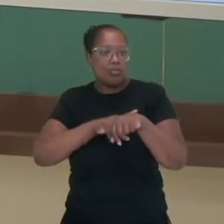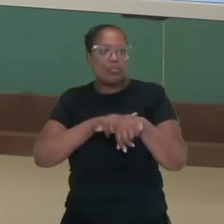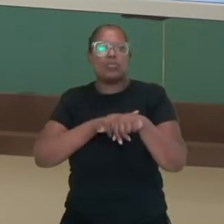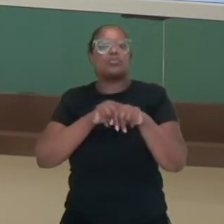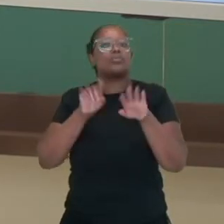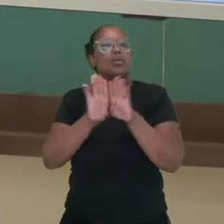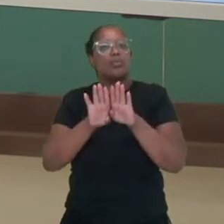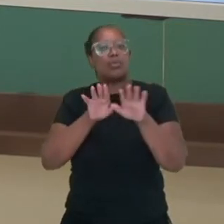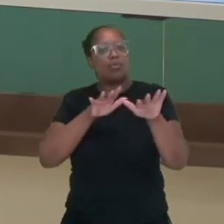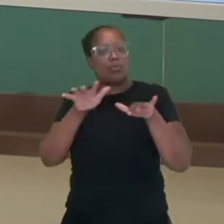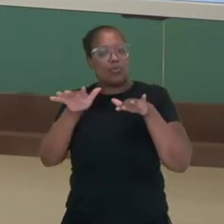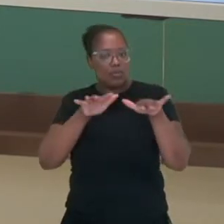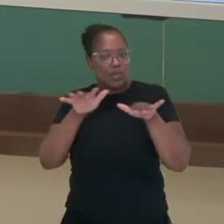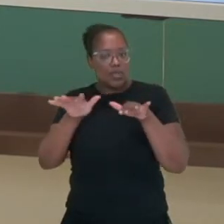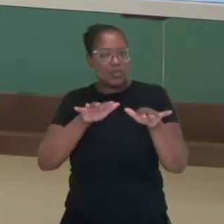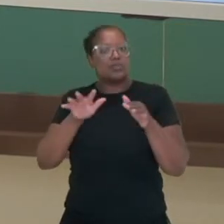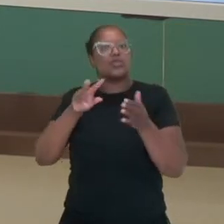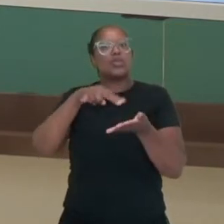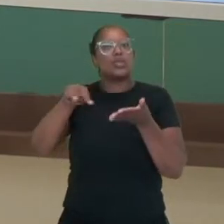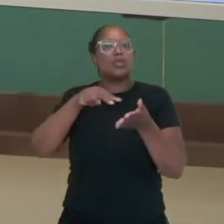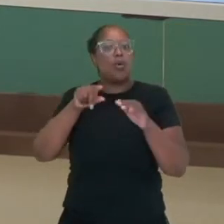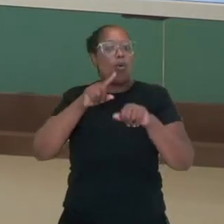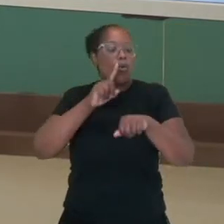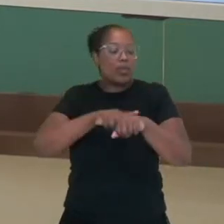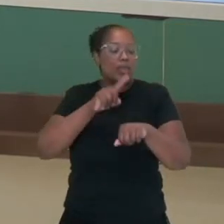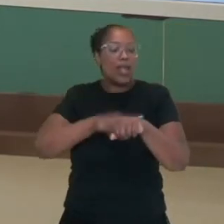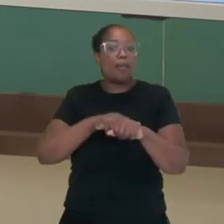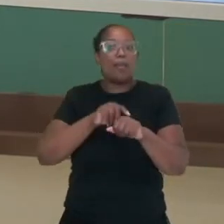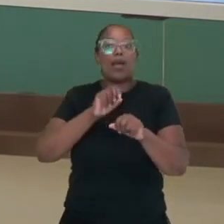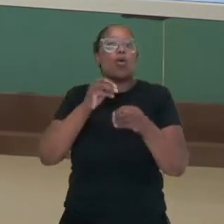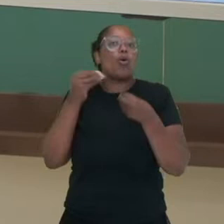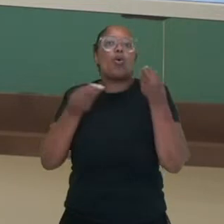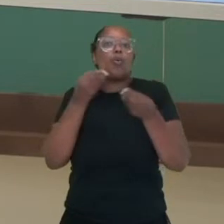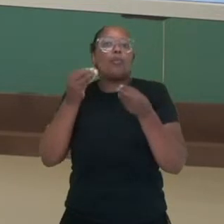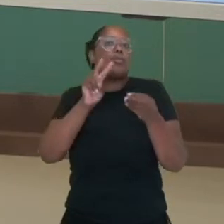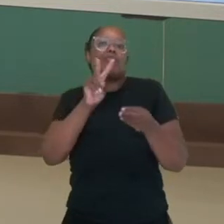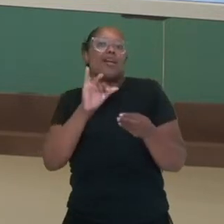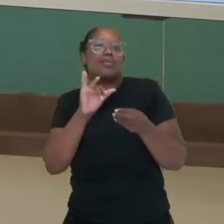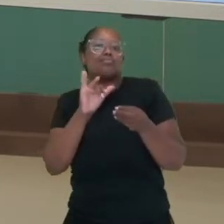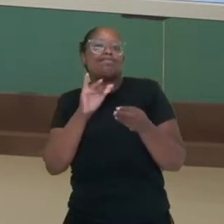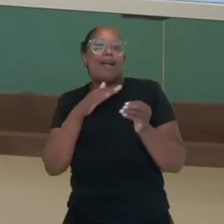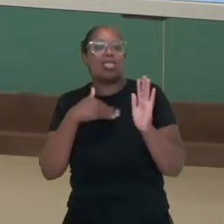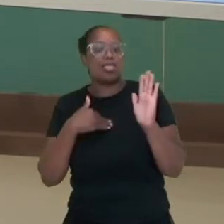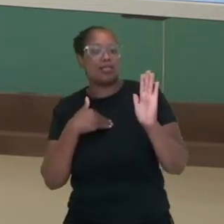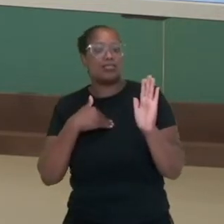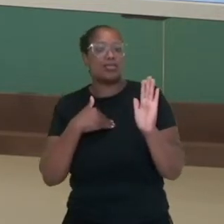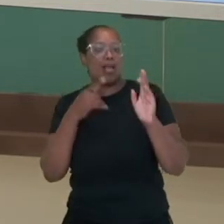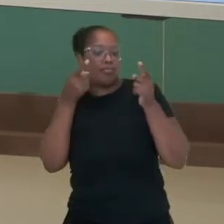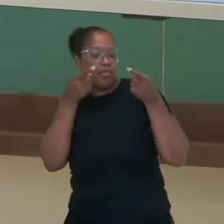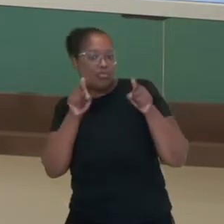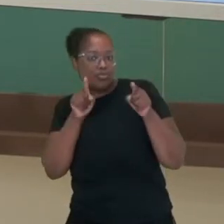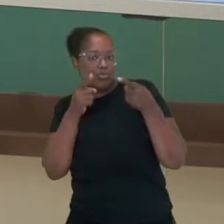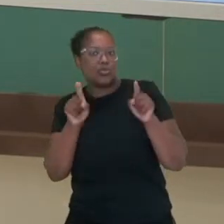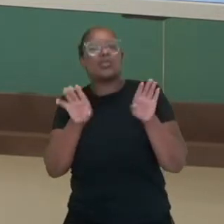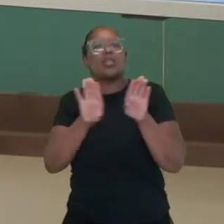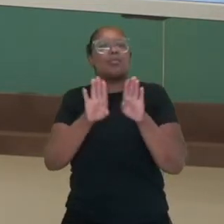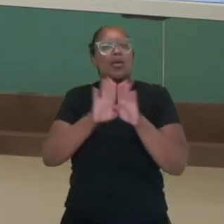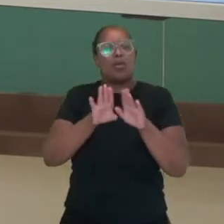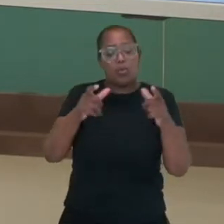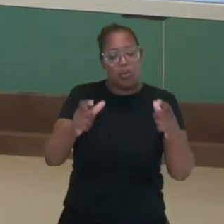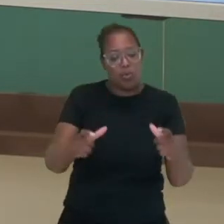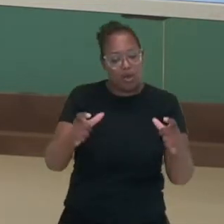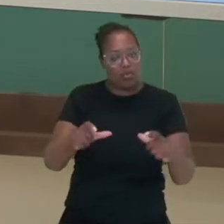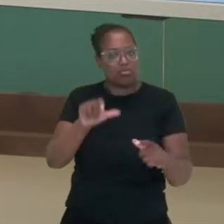movimento. O tempo é a marcação rítmica, nos dada pela música, o espaço é o